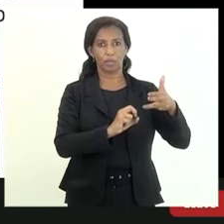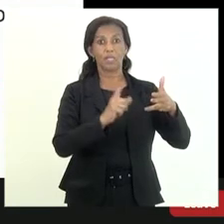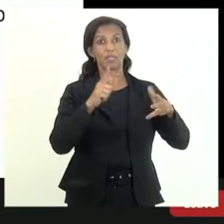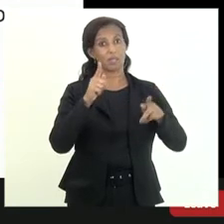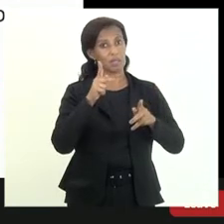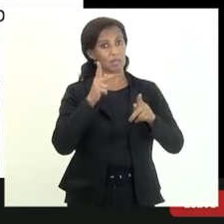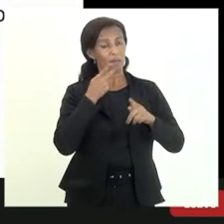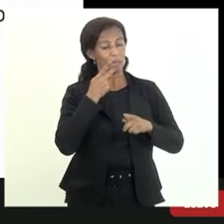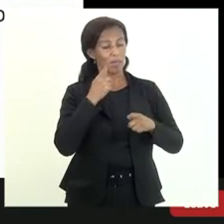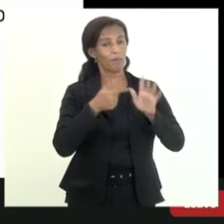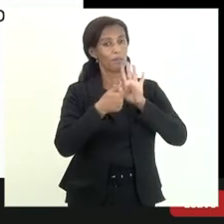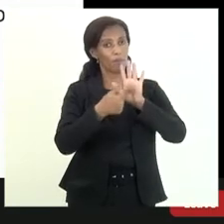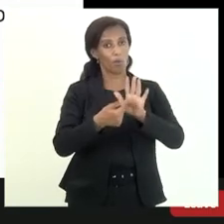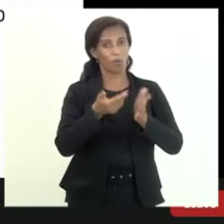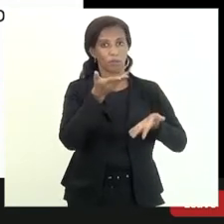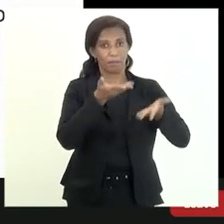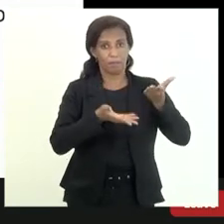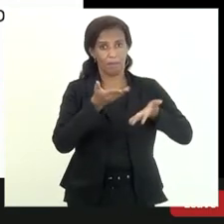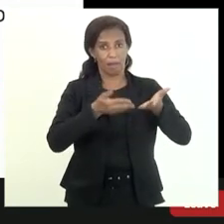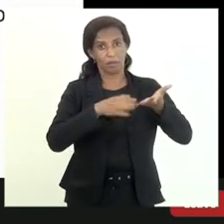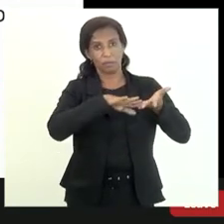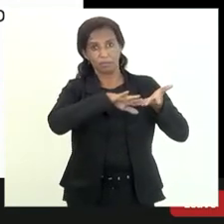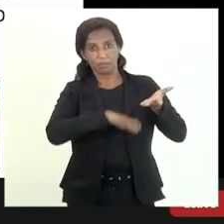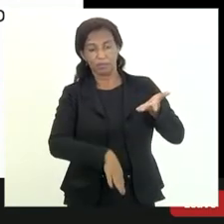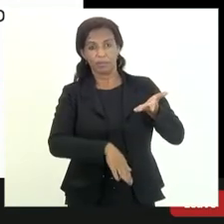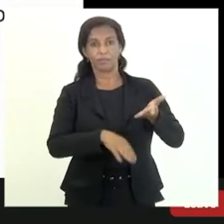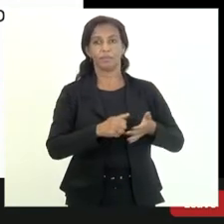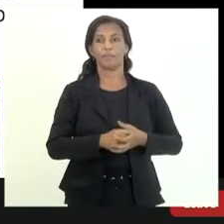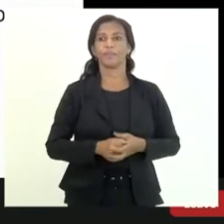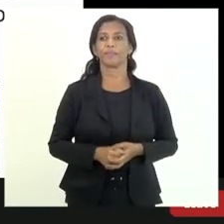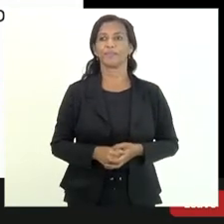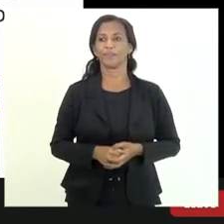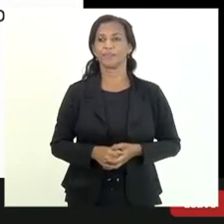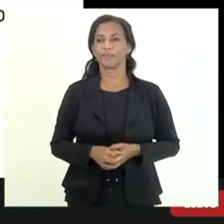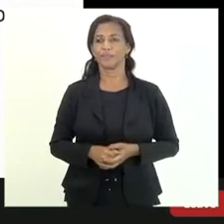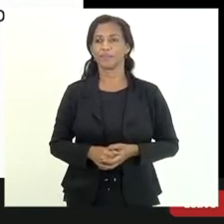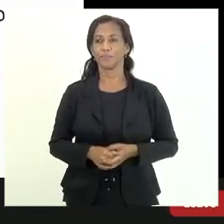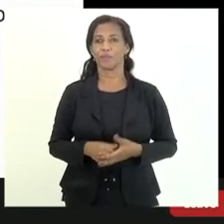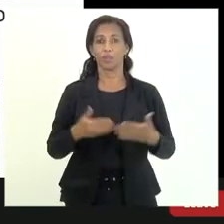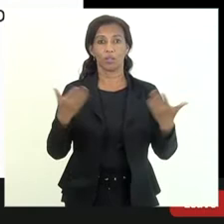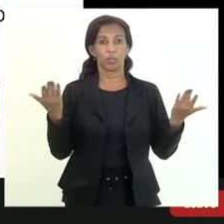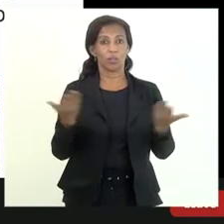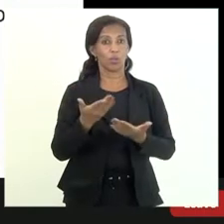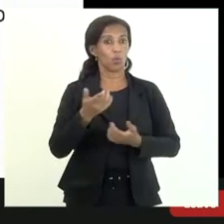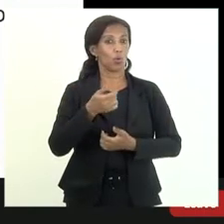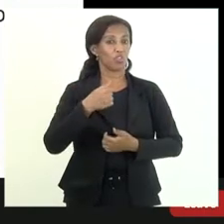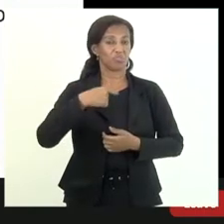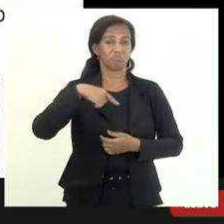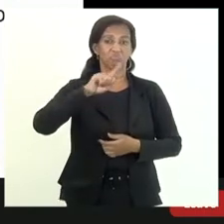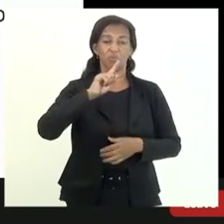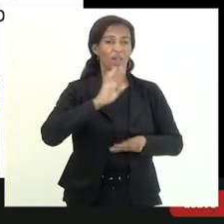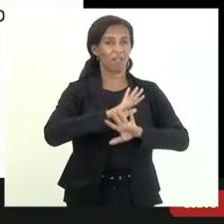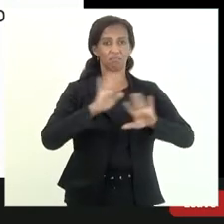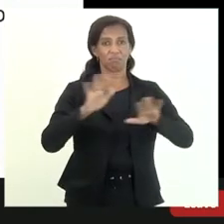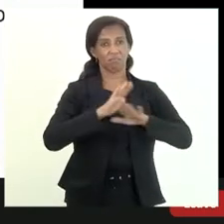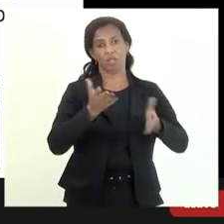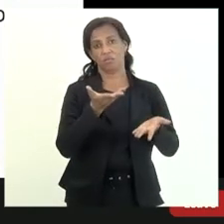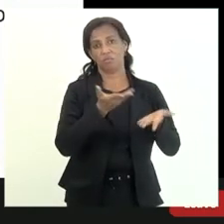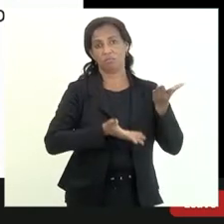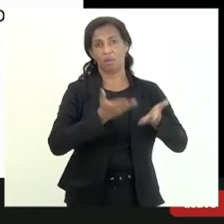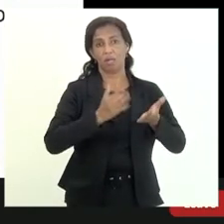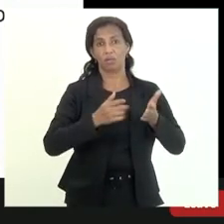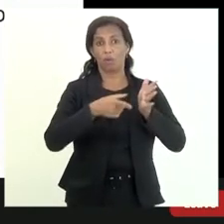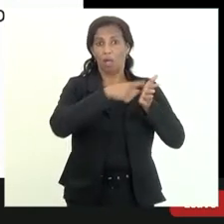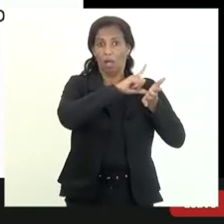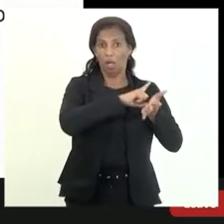da União foi o que ocorreu na época um desreconhecimento na casa de trilhões de reais e hoje eles nem vão mais para o balanço na época eles estavam lá